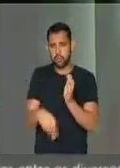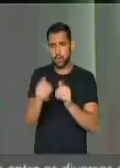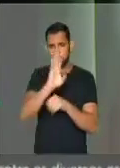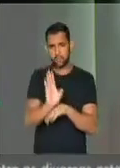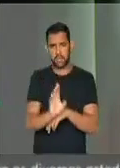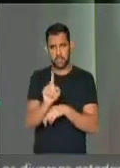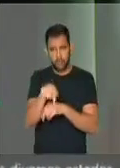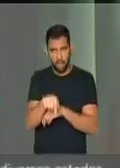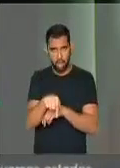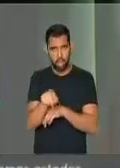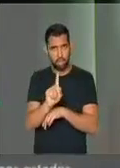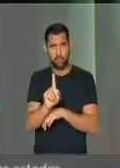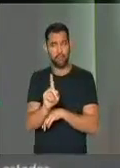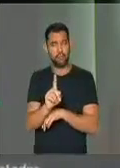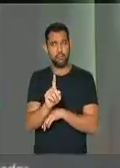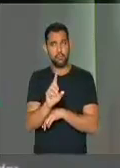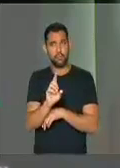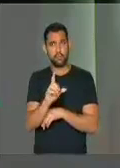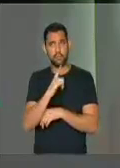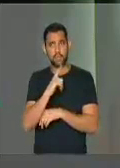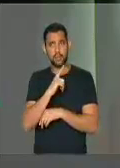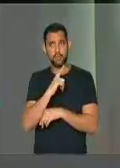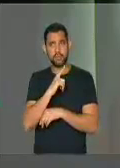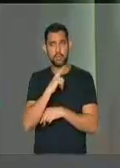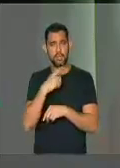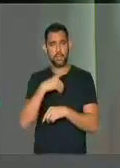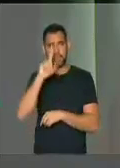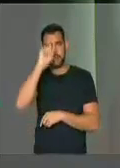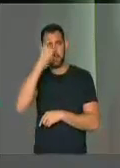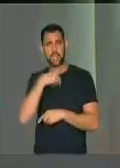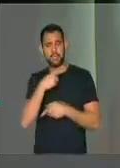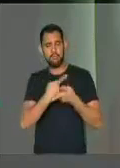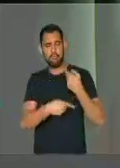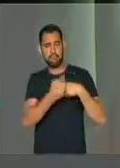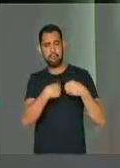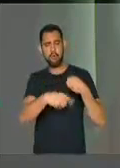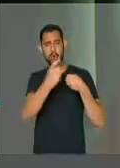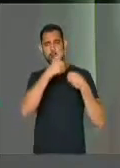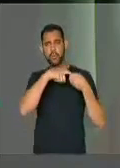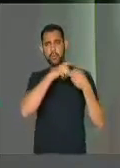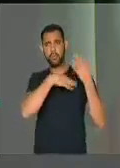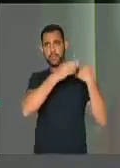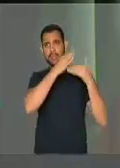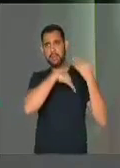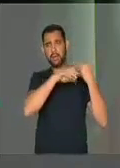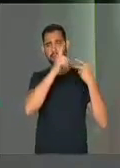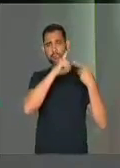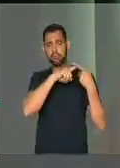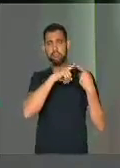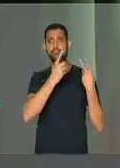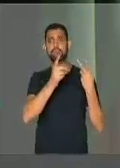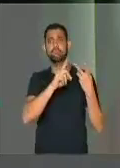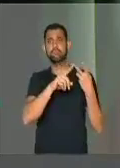país. As ideias retrógradas, as práticas políticas retrógradas,